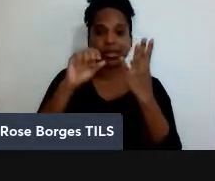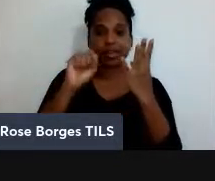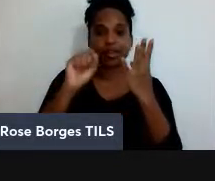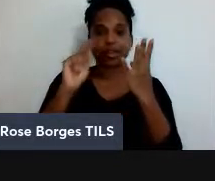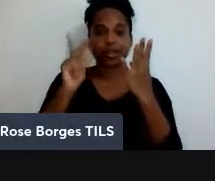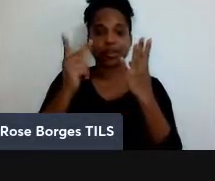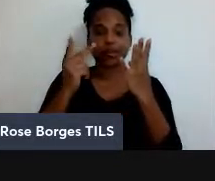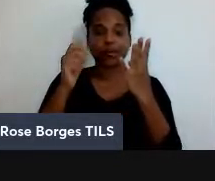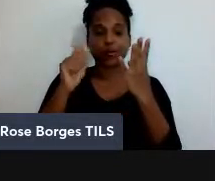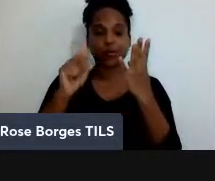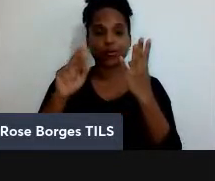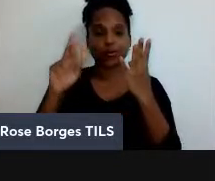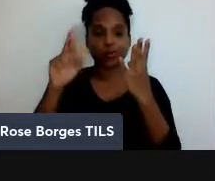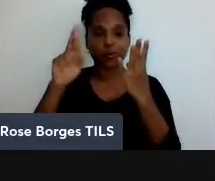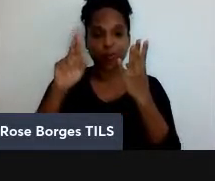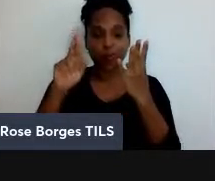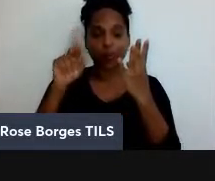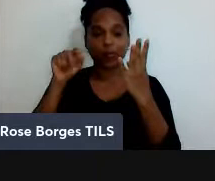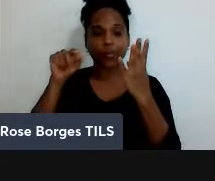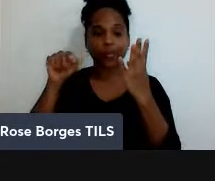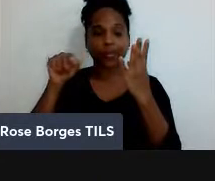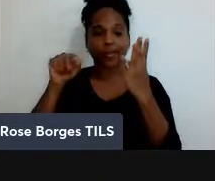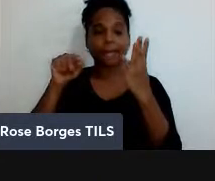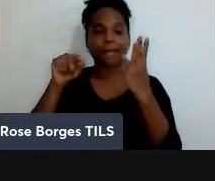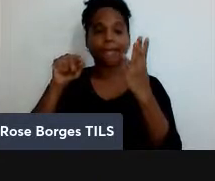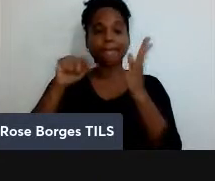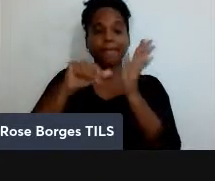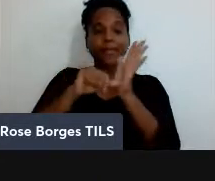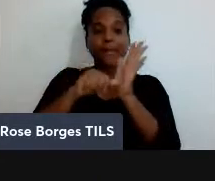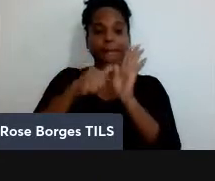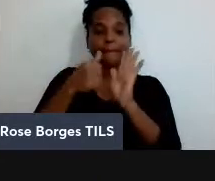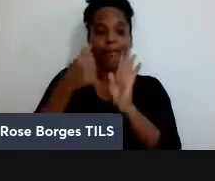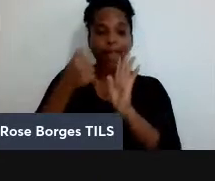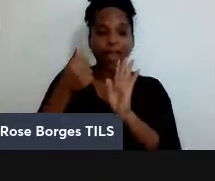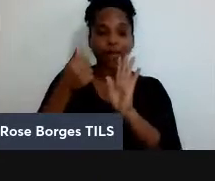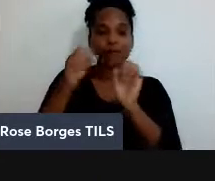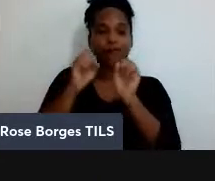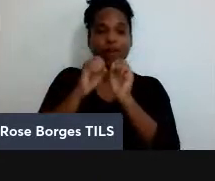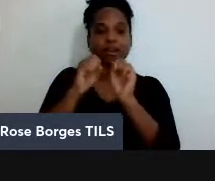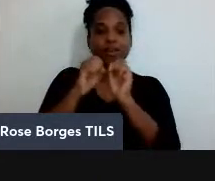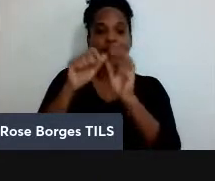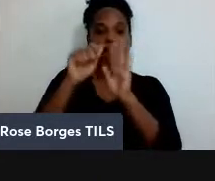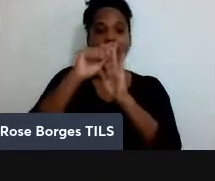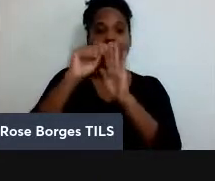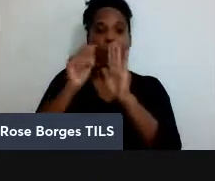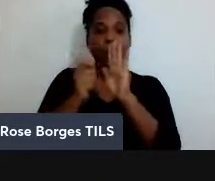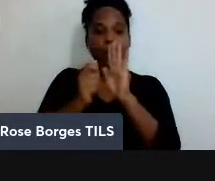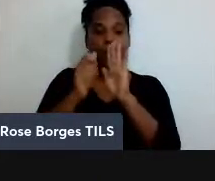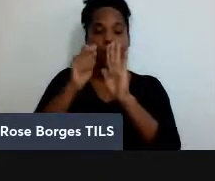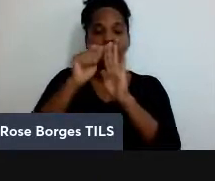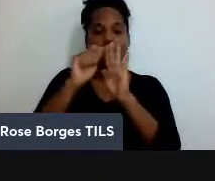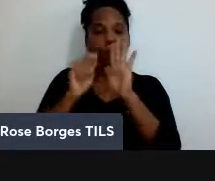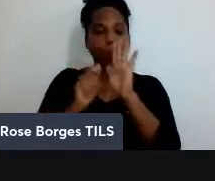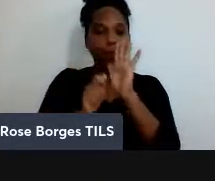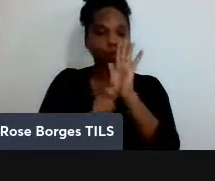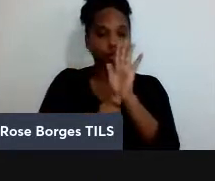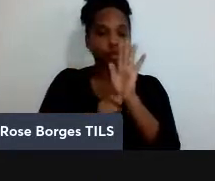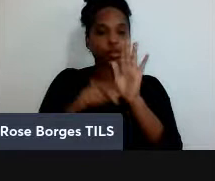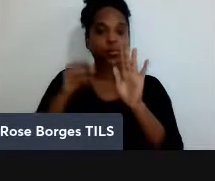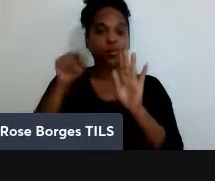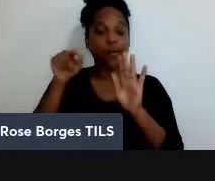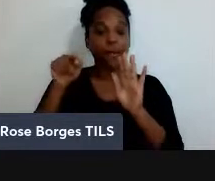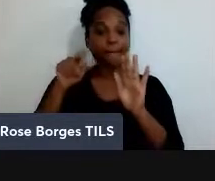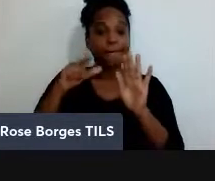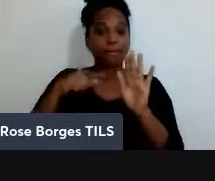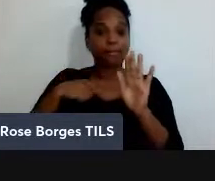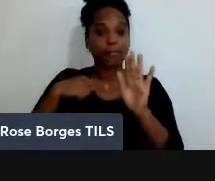primeiro a desenvolver um algoritmo quântico, né, a gente vai mencionar isso ao longo aí da palestra, que tem uma